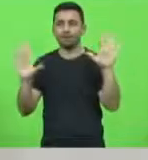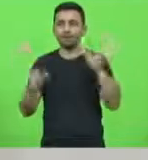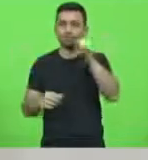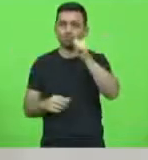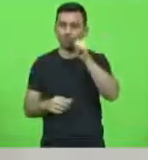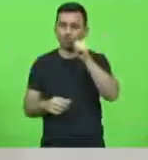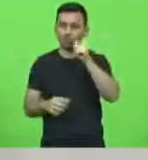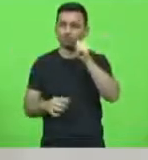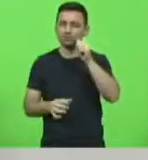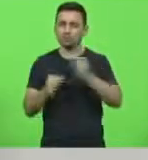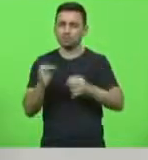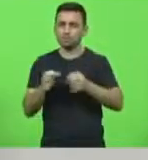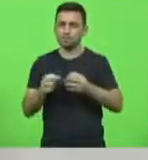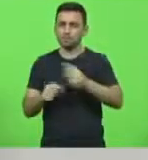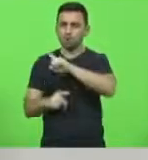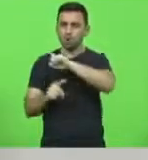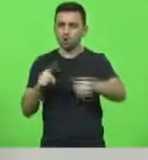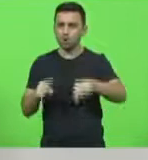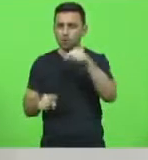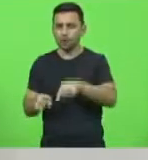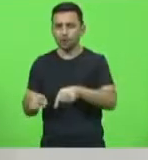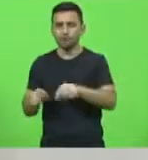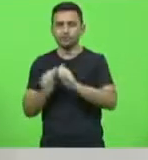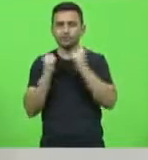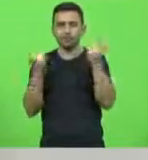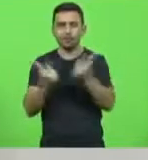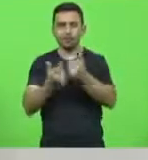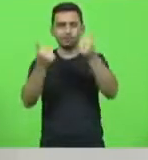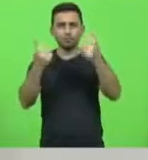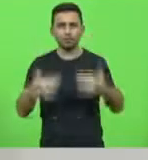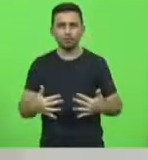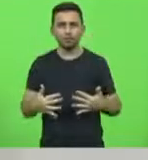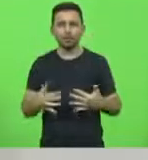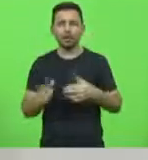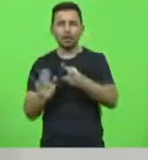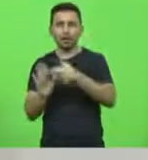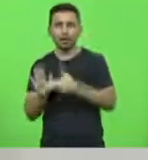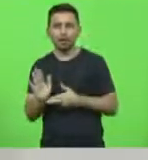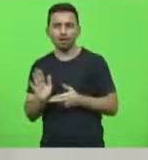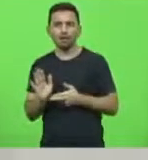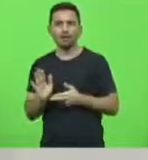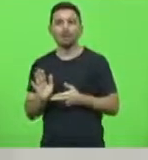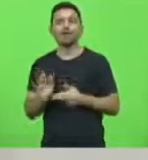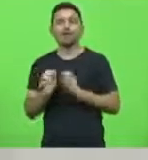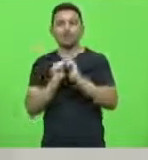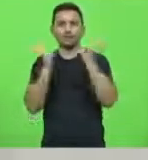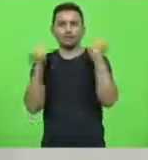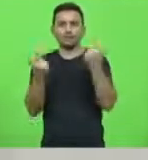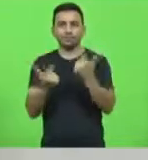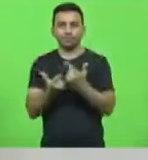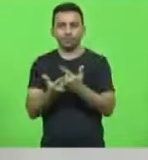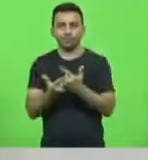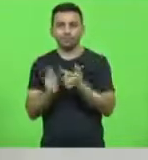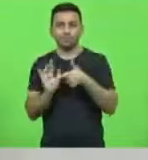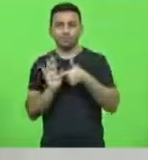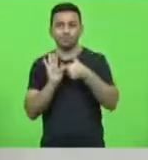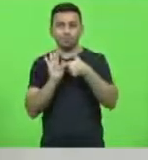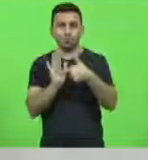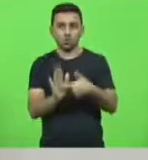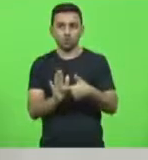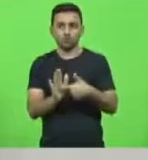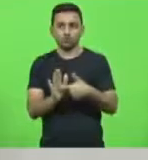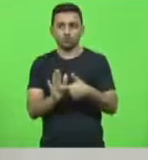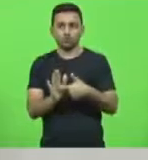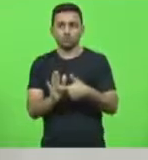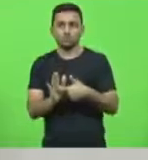proibiu que a Assembleia se manifestasse com relação às medidas cautelares e a Assembleia, no lugar de apresentar o devido recurso